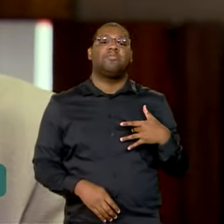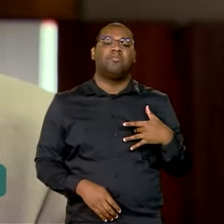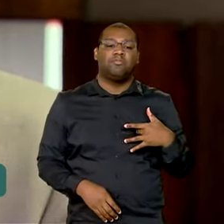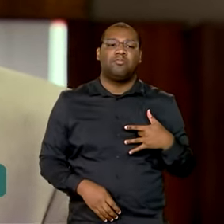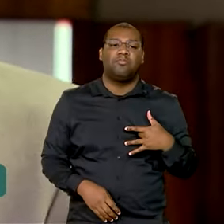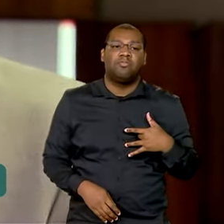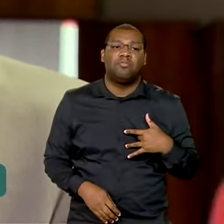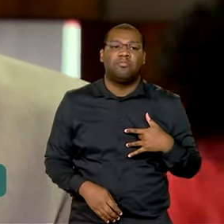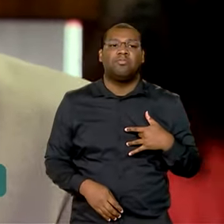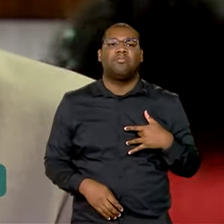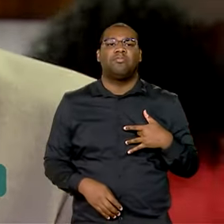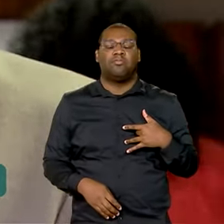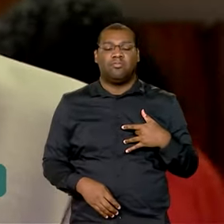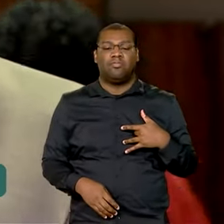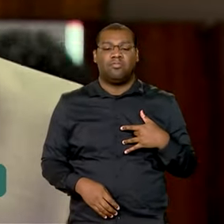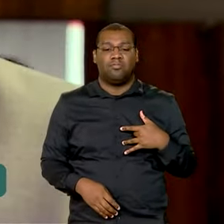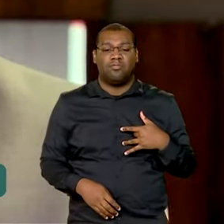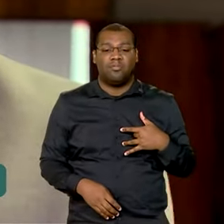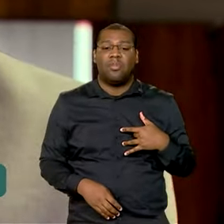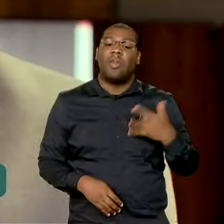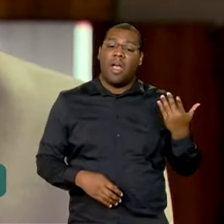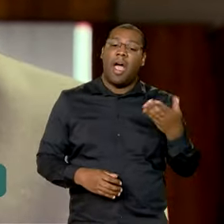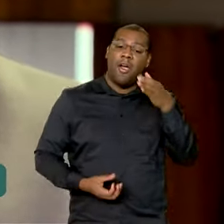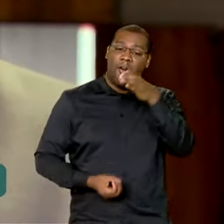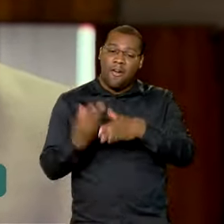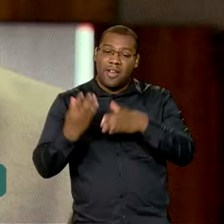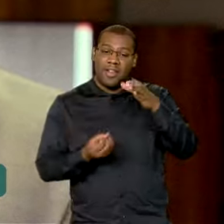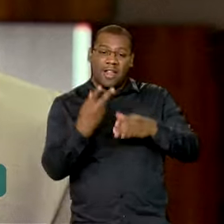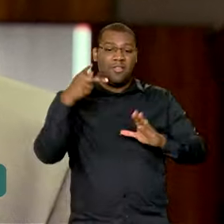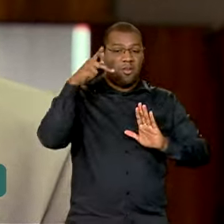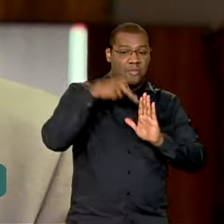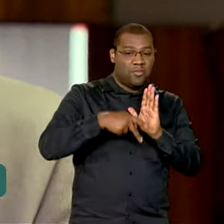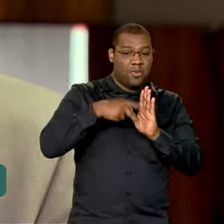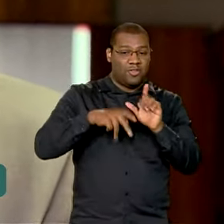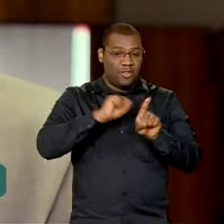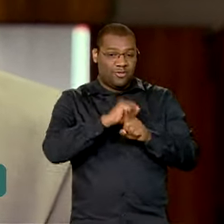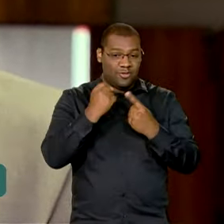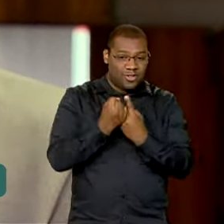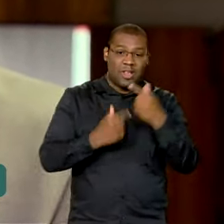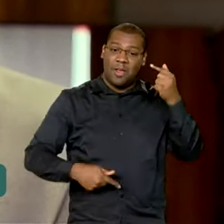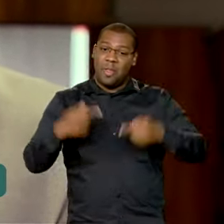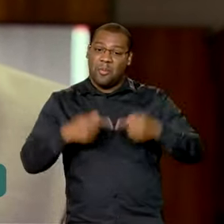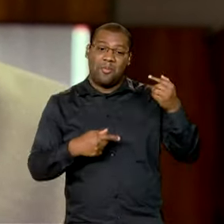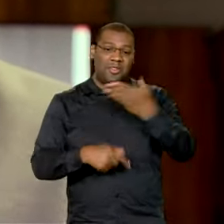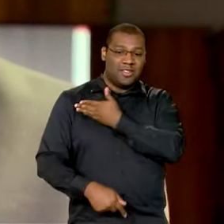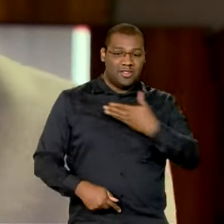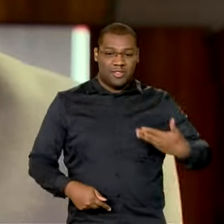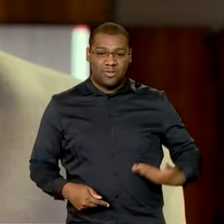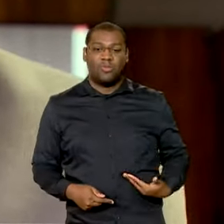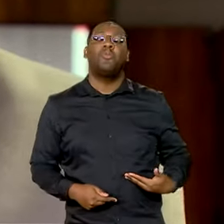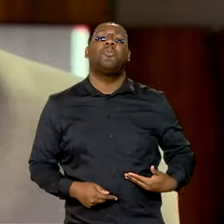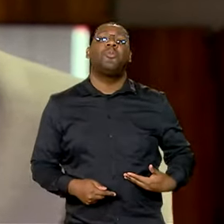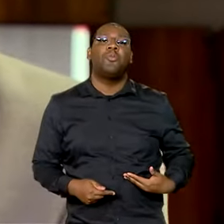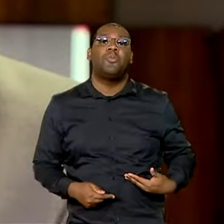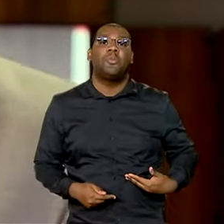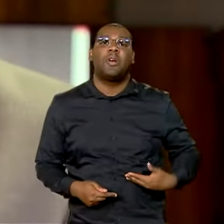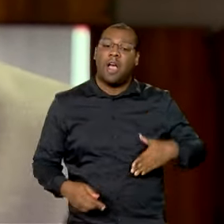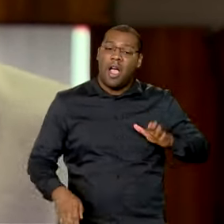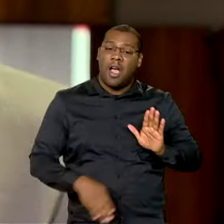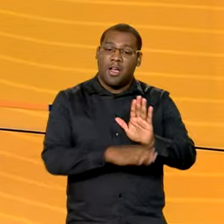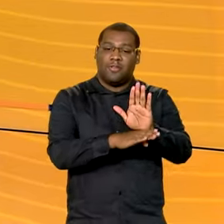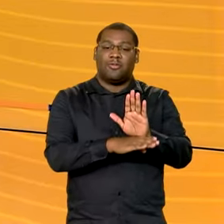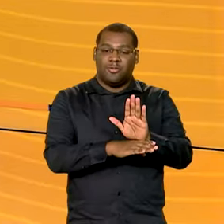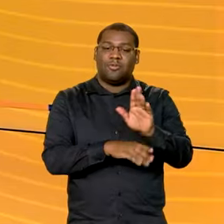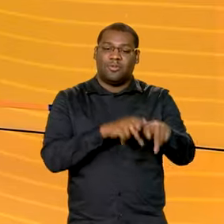consegue desenvolver programas sociais, políticas públicas, para quem realmente